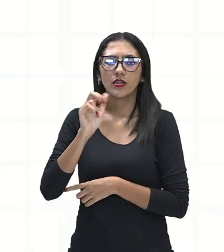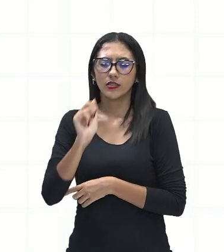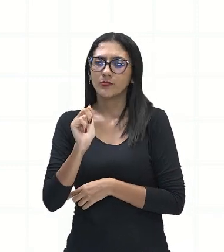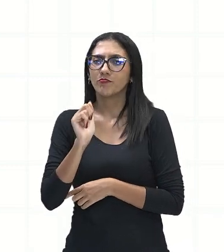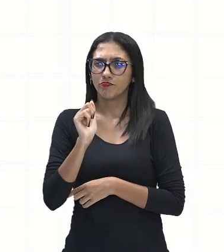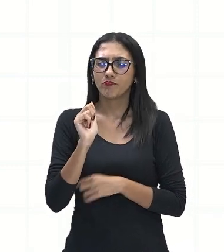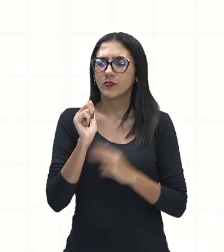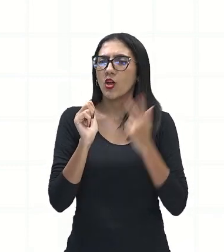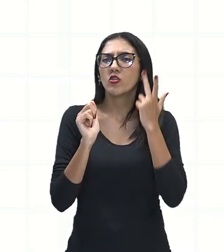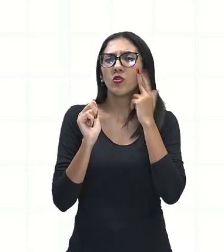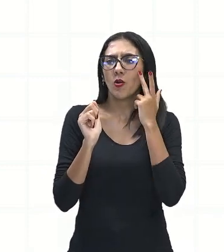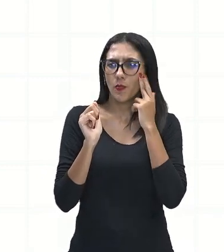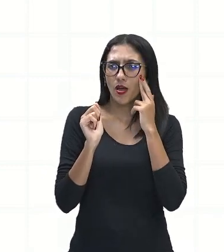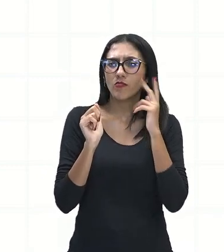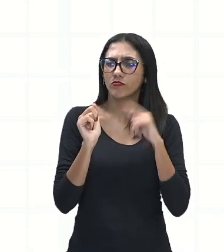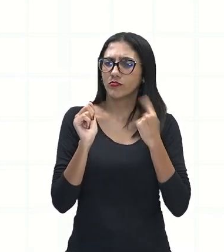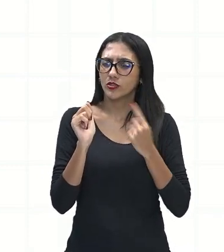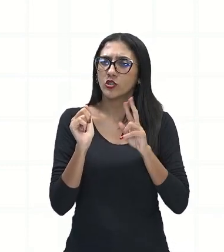cotidiano, né?